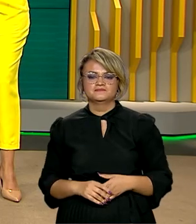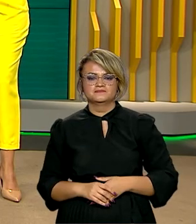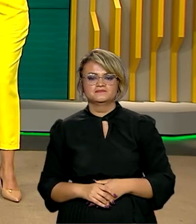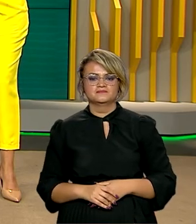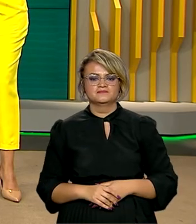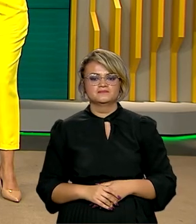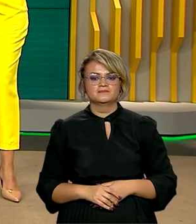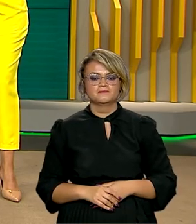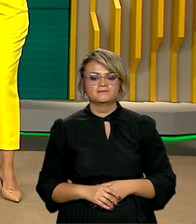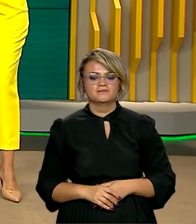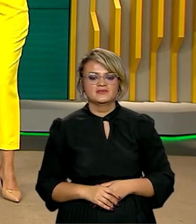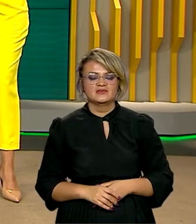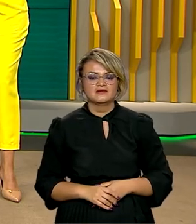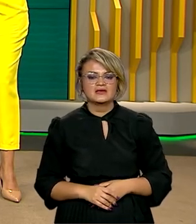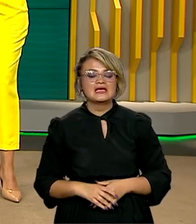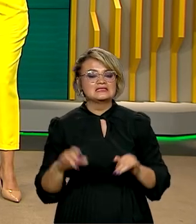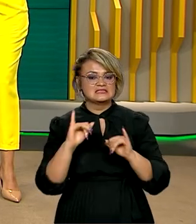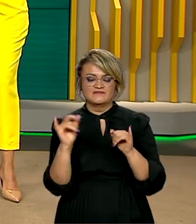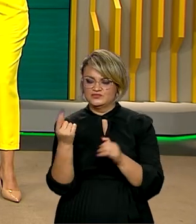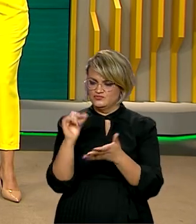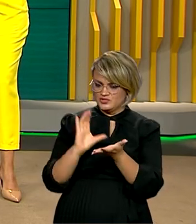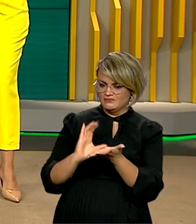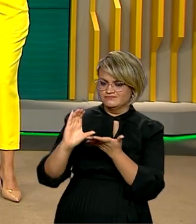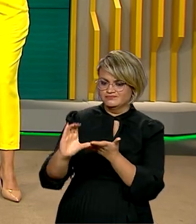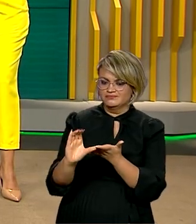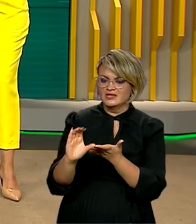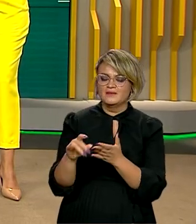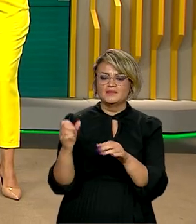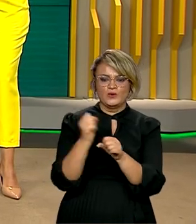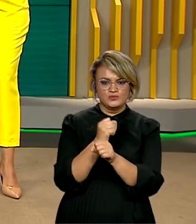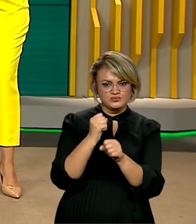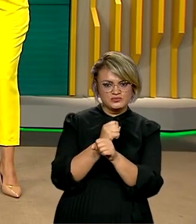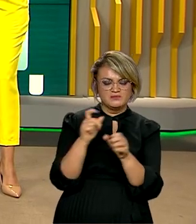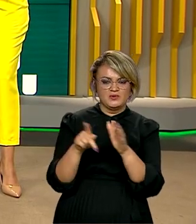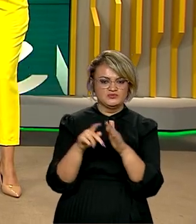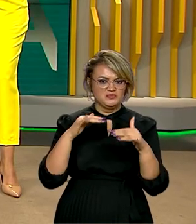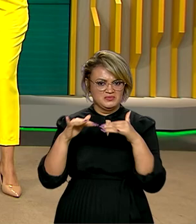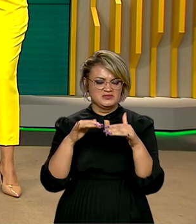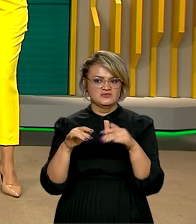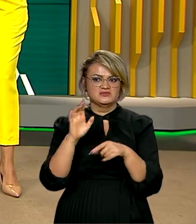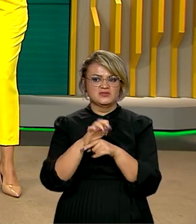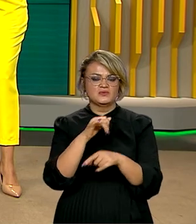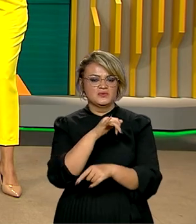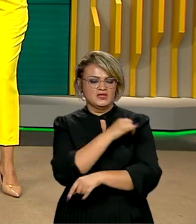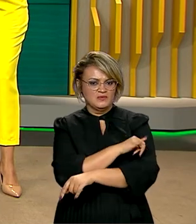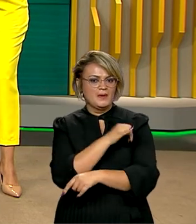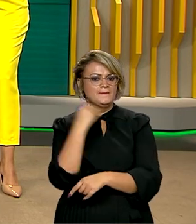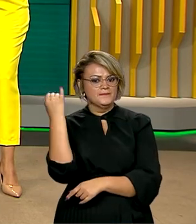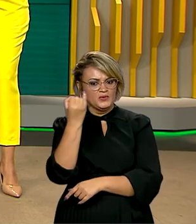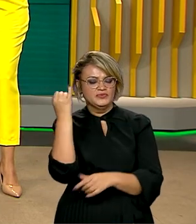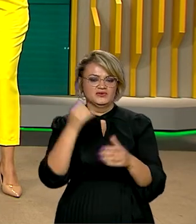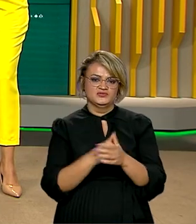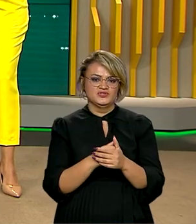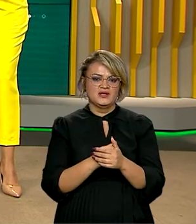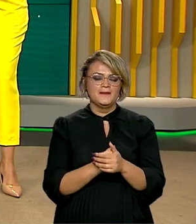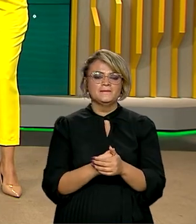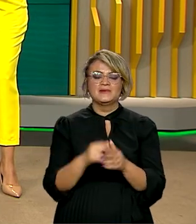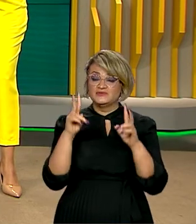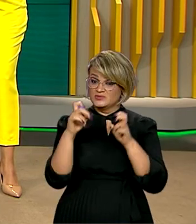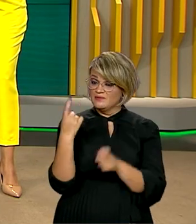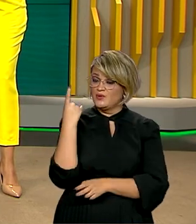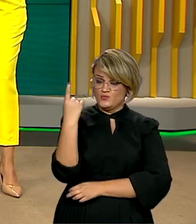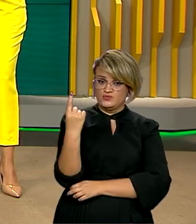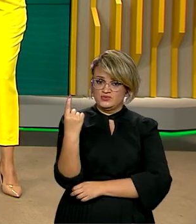É, esse anúncio de repasses de verbas, né, pra obras de mobilidade no Rio, importante, né, Ana? Mas não foi o único tema